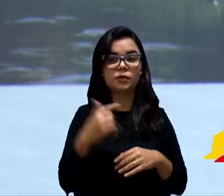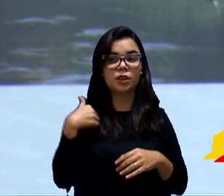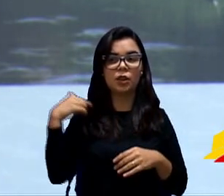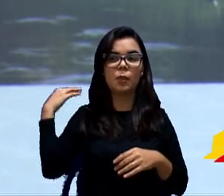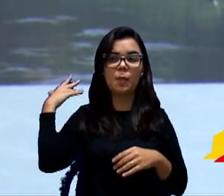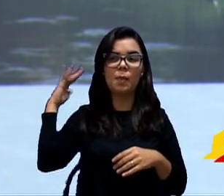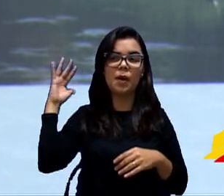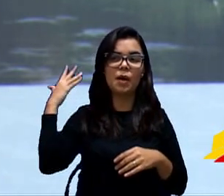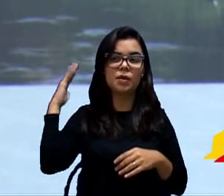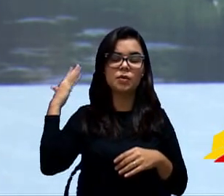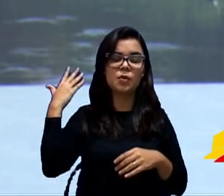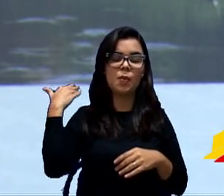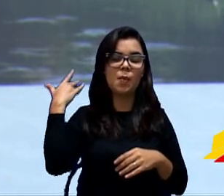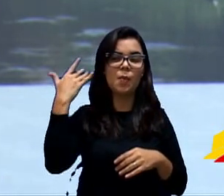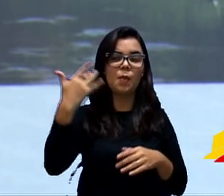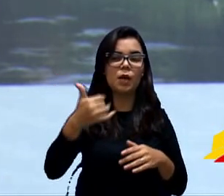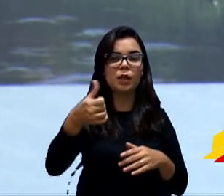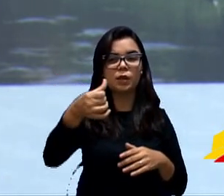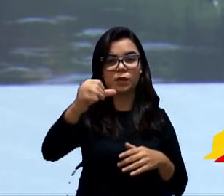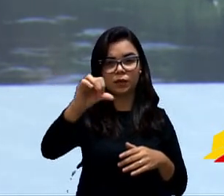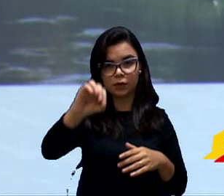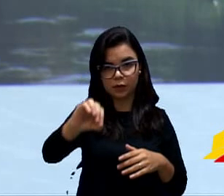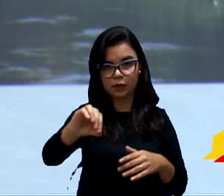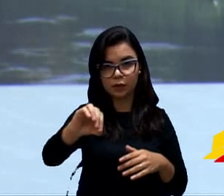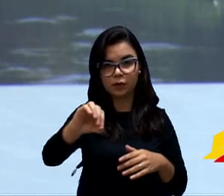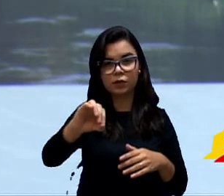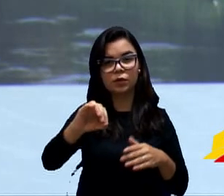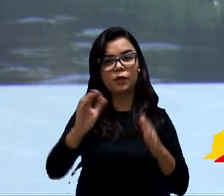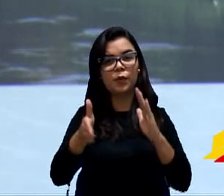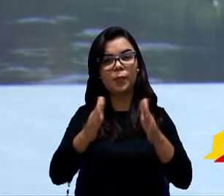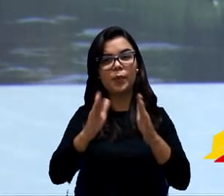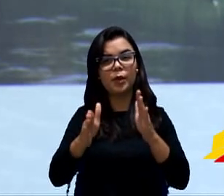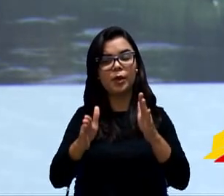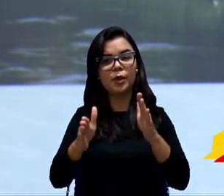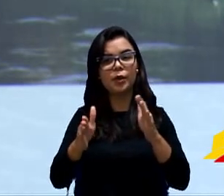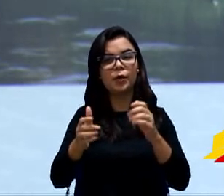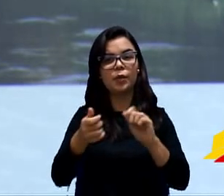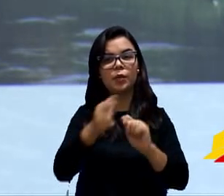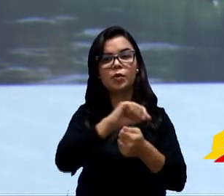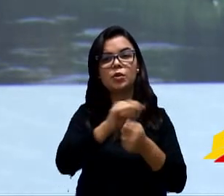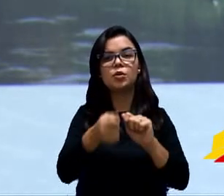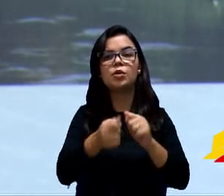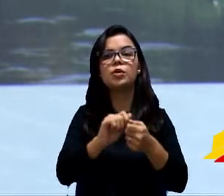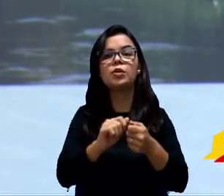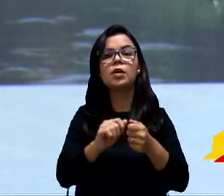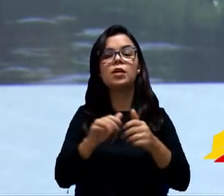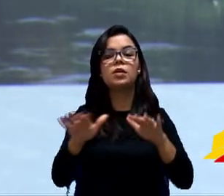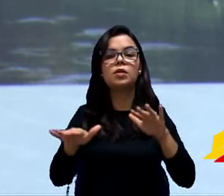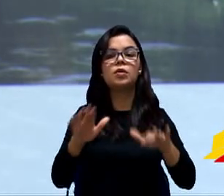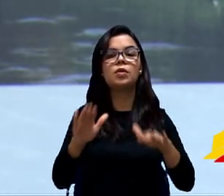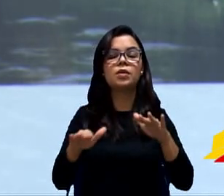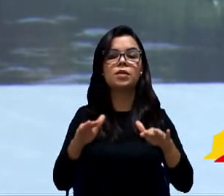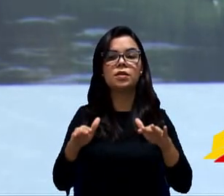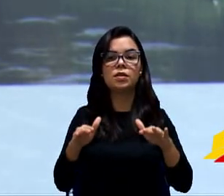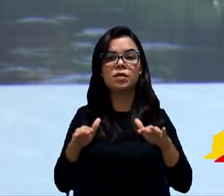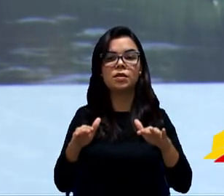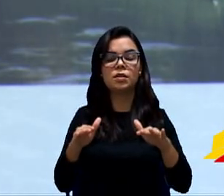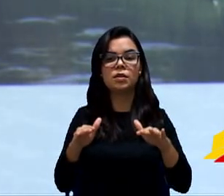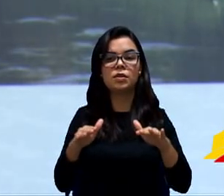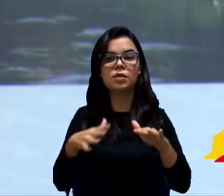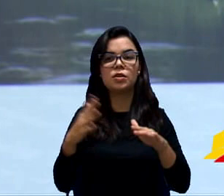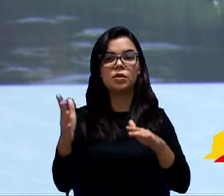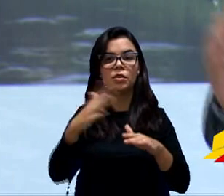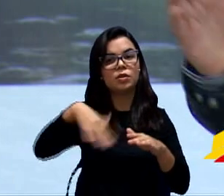90, num período que foi o período de transição entre o regime geral da Previdência